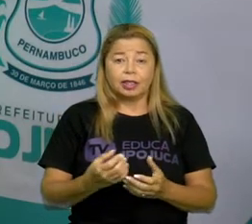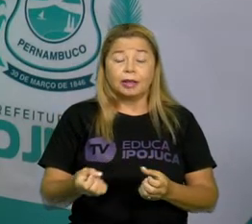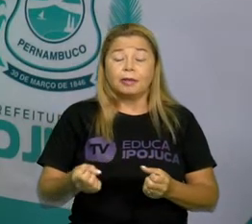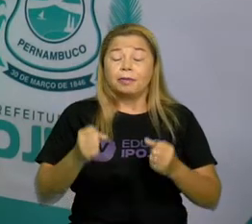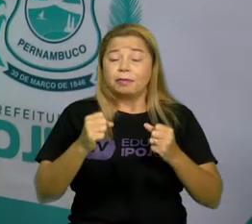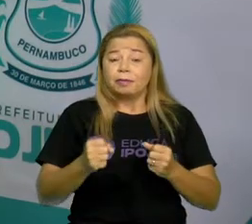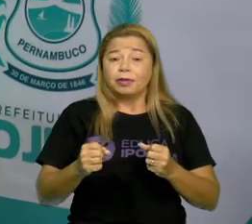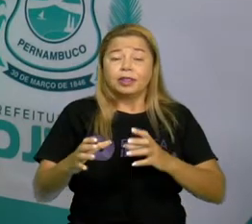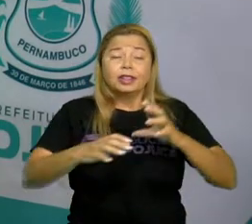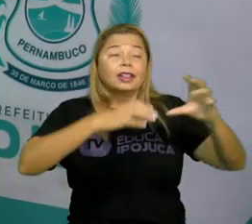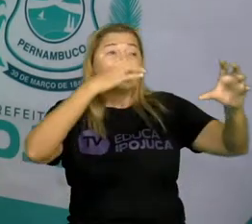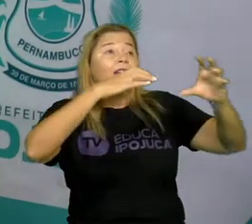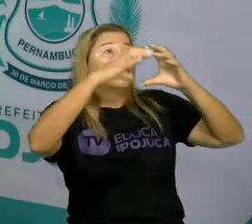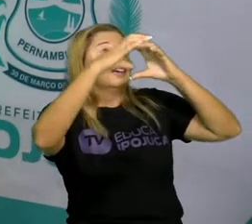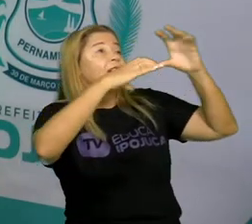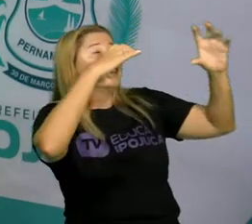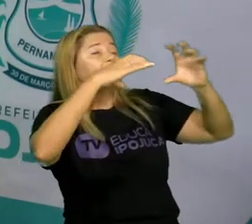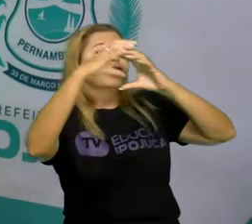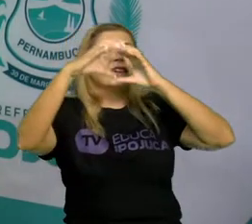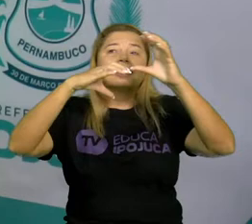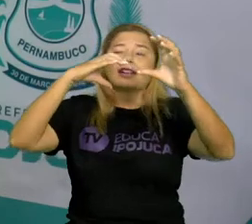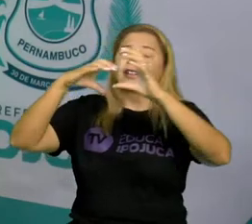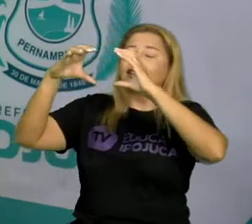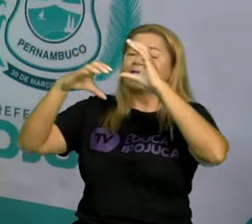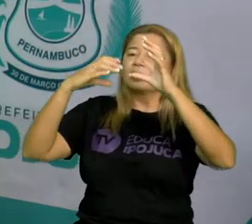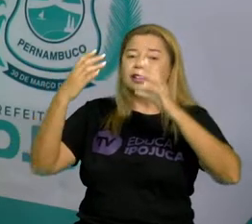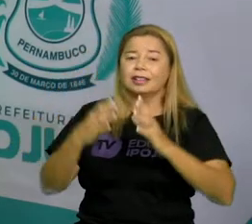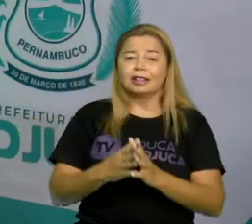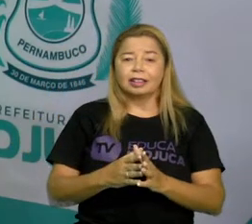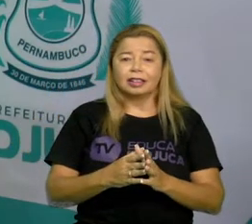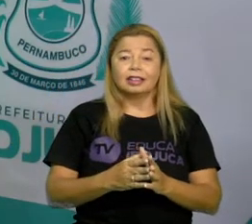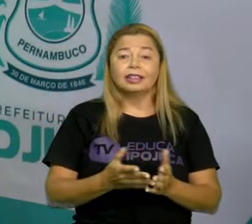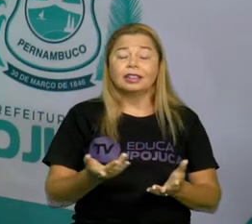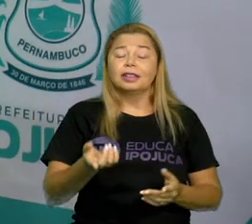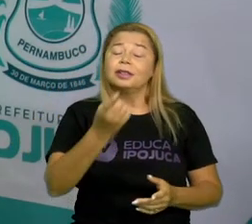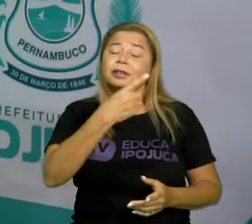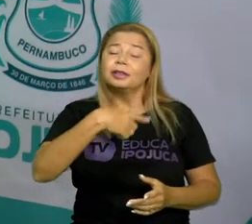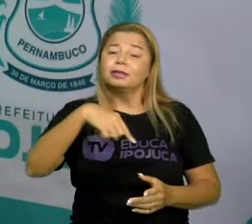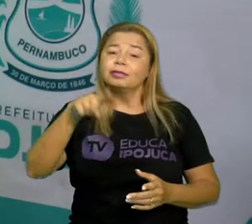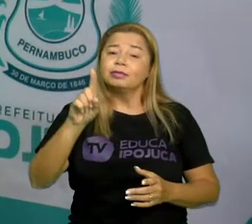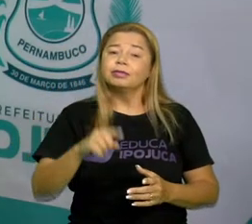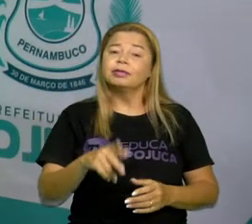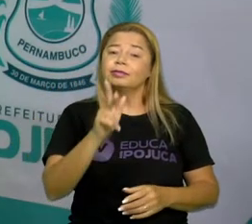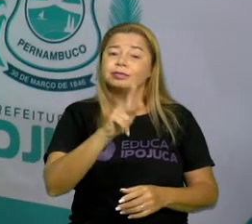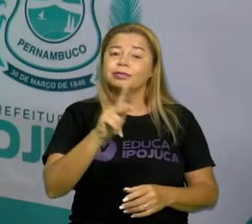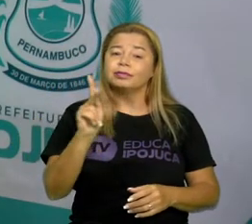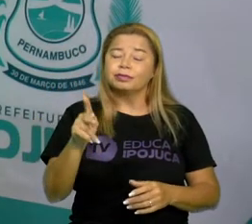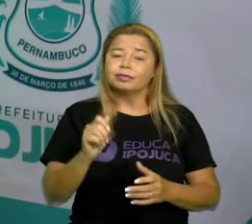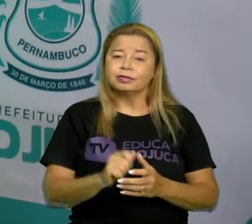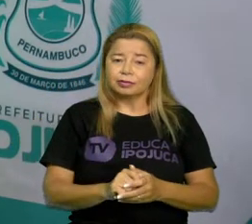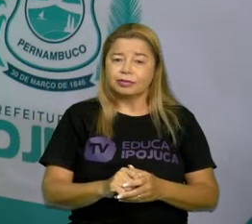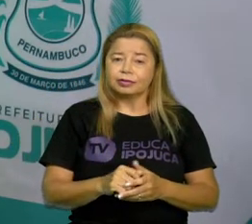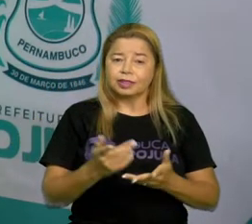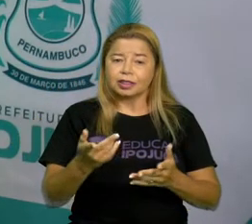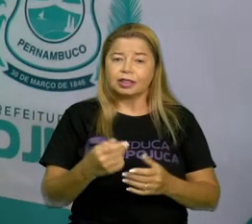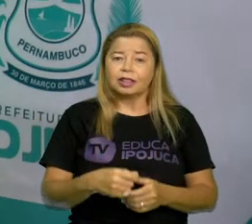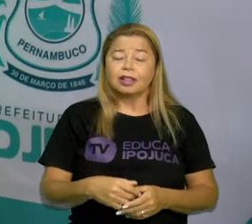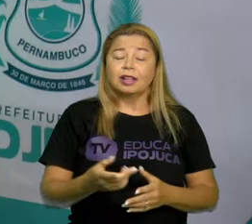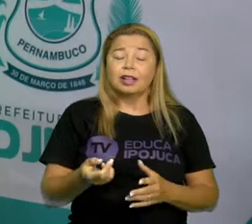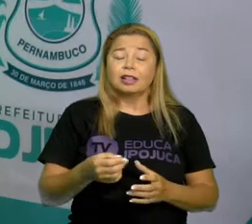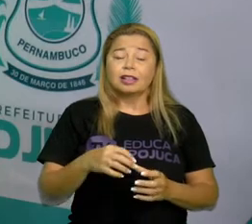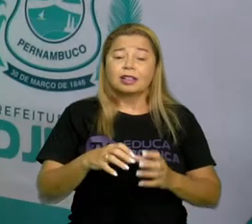alto e mandam um áudio para a professora. Aproveite que nós estamos com aula online. Manda para a professora aquele áudio bem